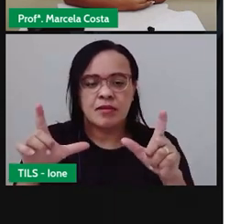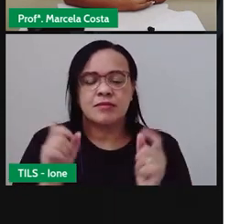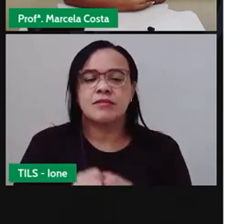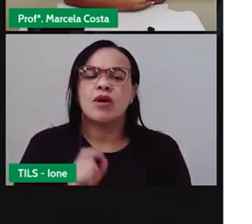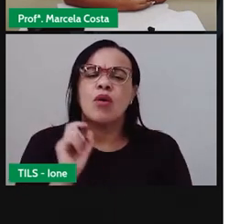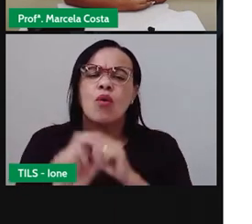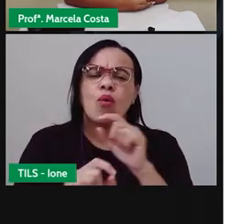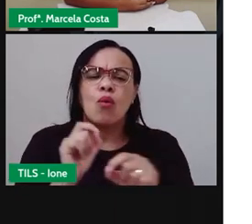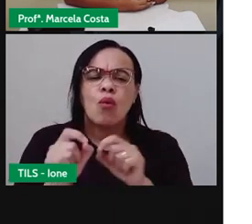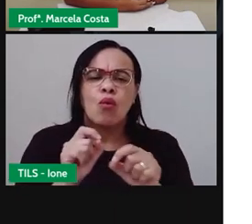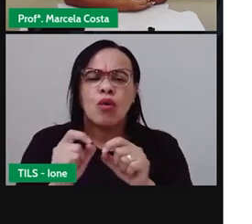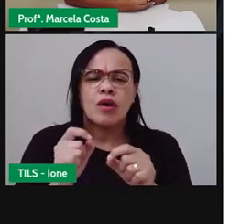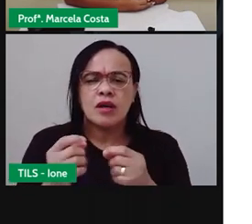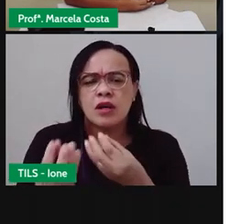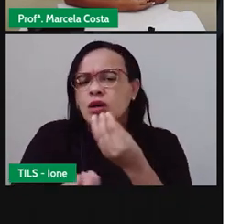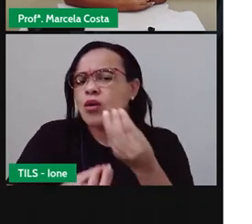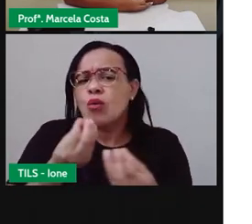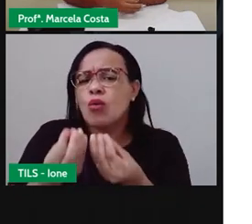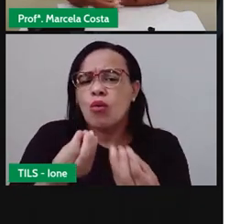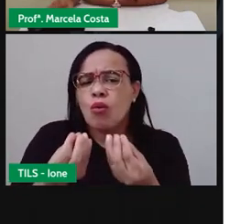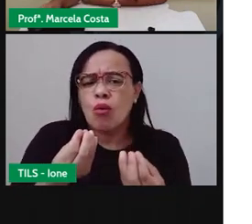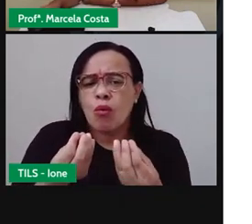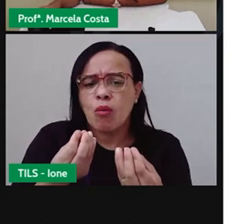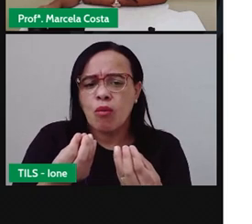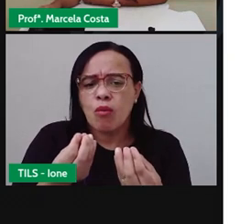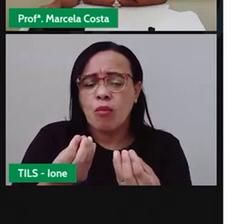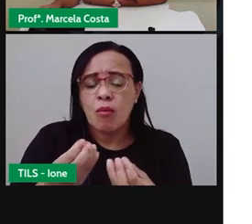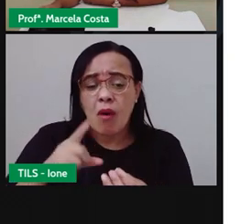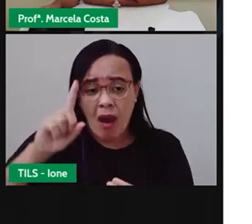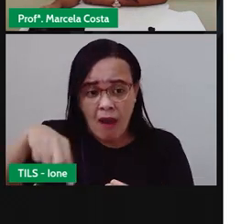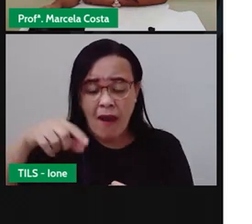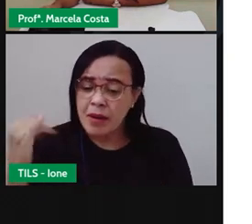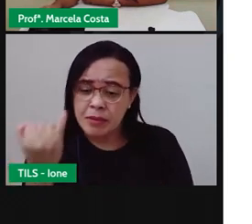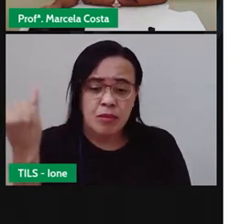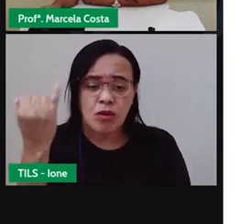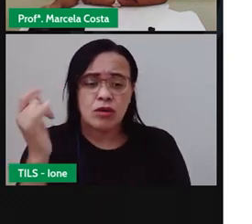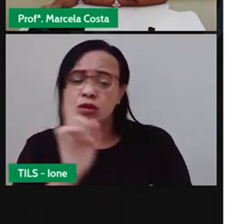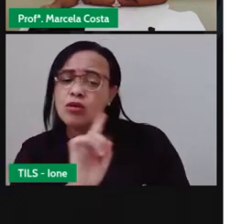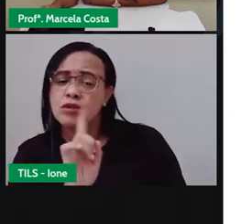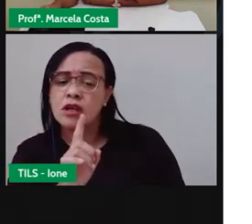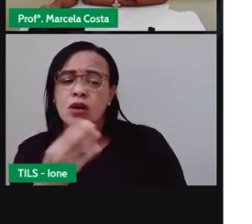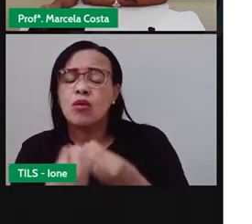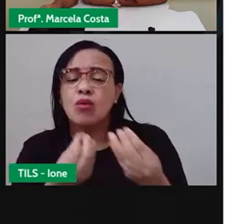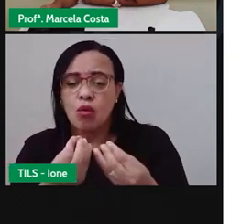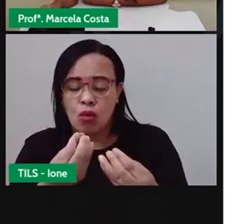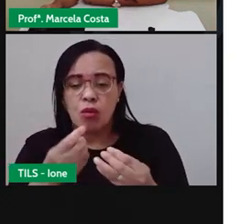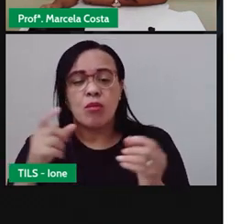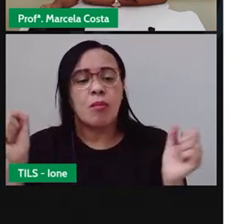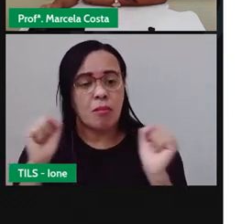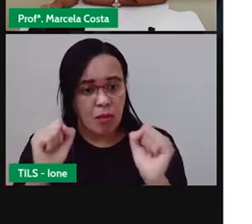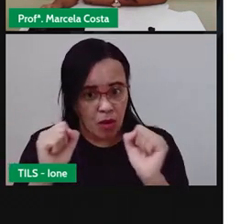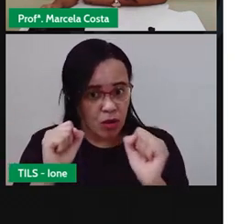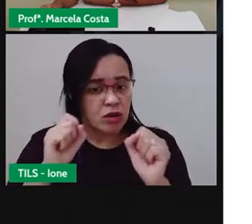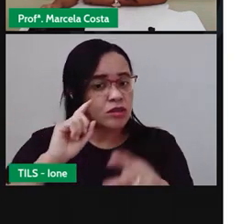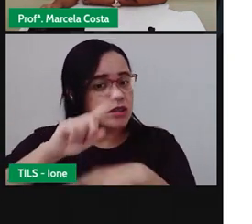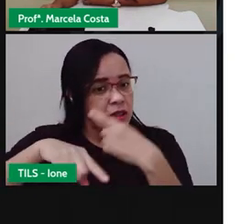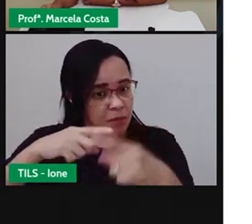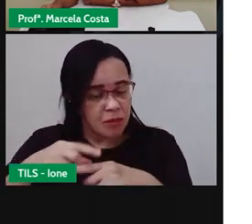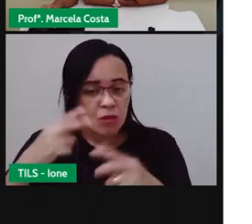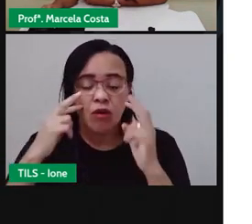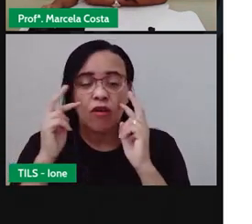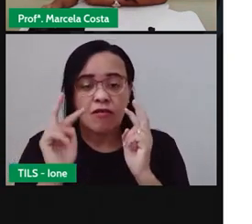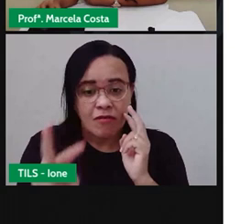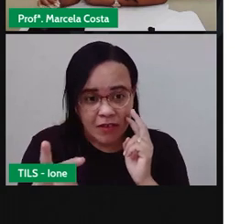disponível no site do UOL, nesse link aqui, que está na apresentação. Você pode acessar esse